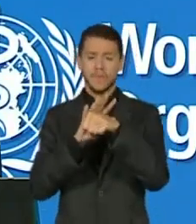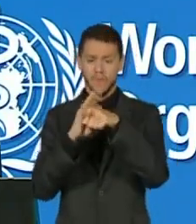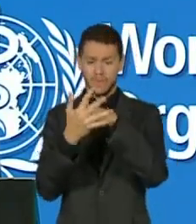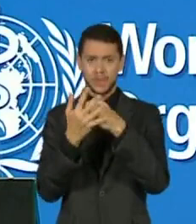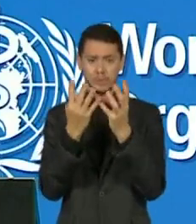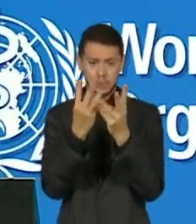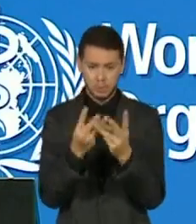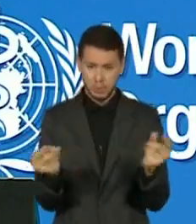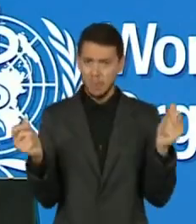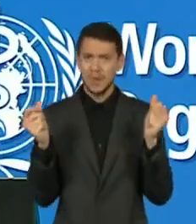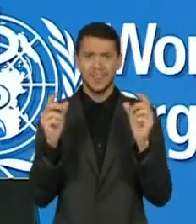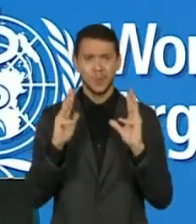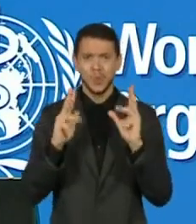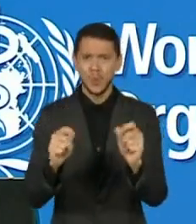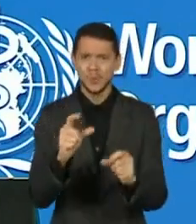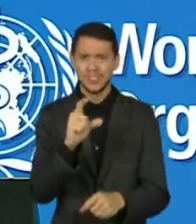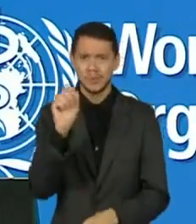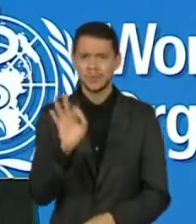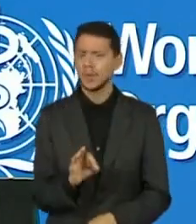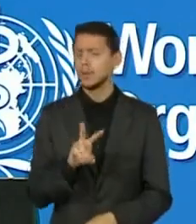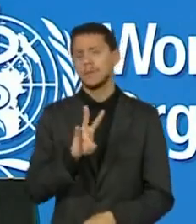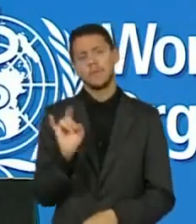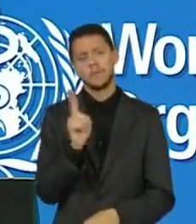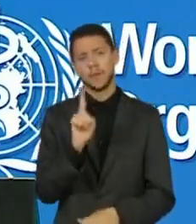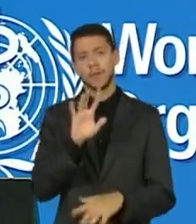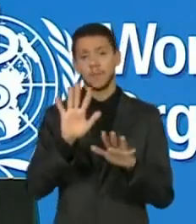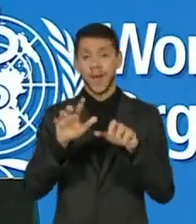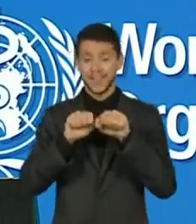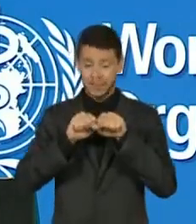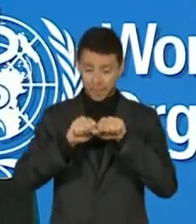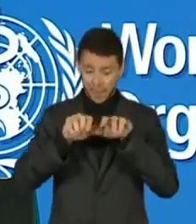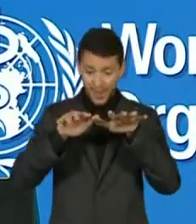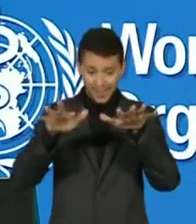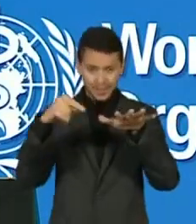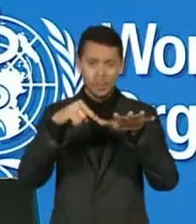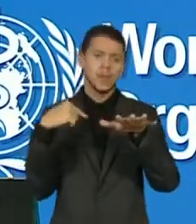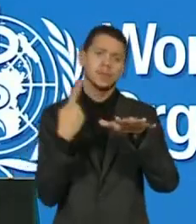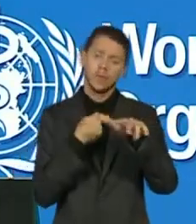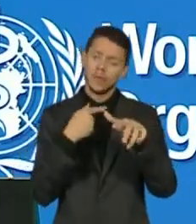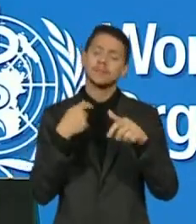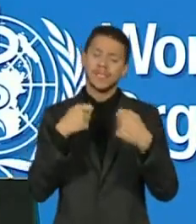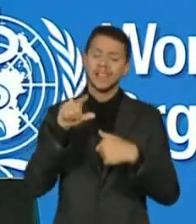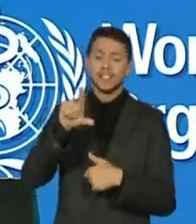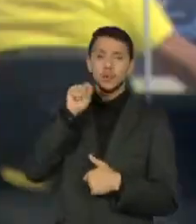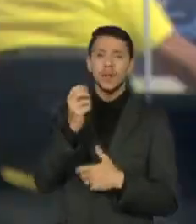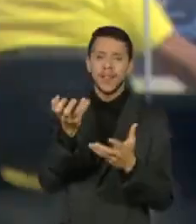Acabar com a pandemia é uma questão de escolha, disse Adhanom. A matter of charge.